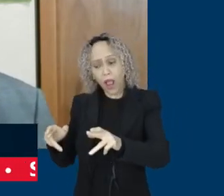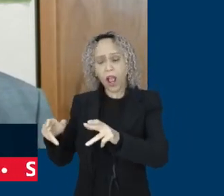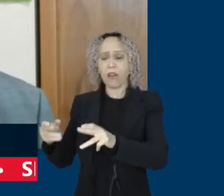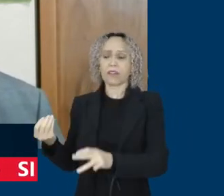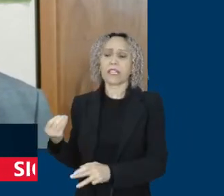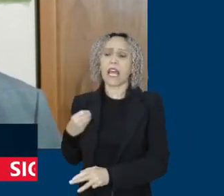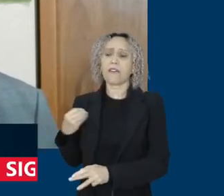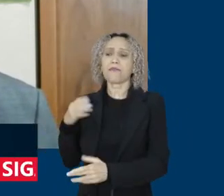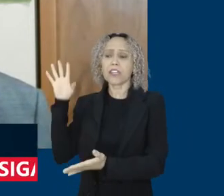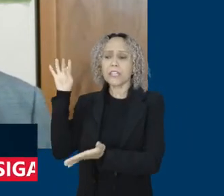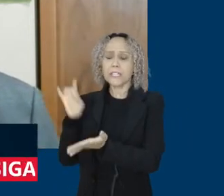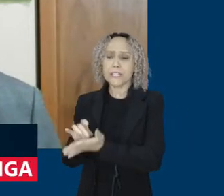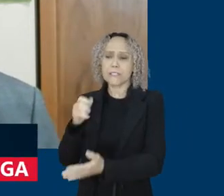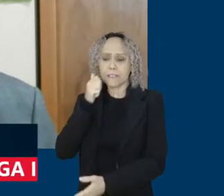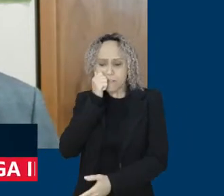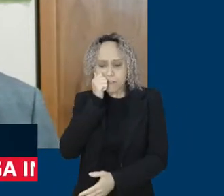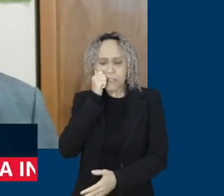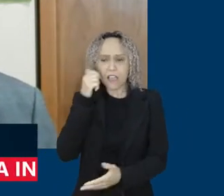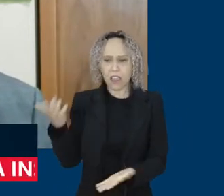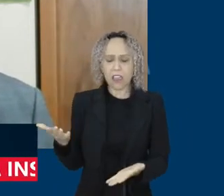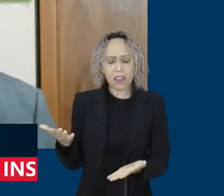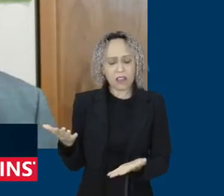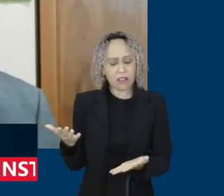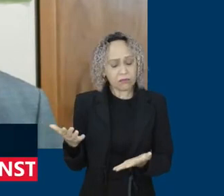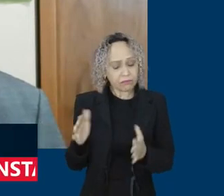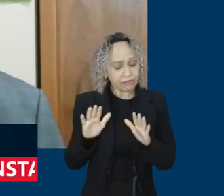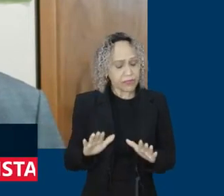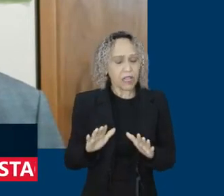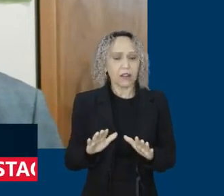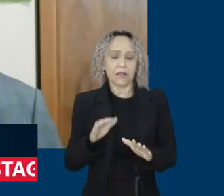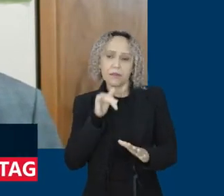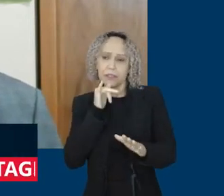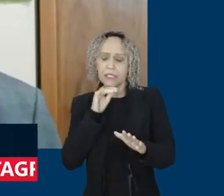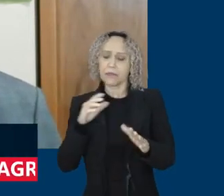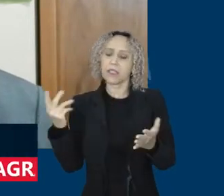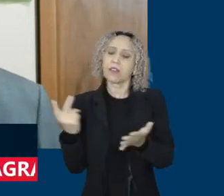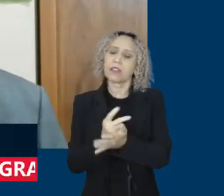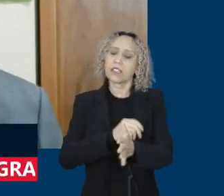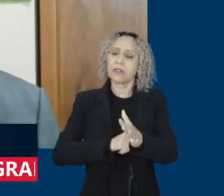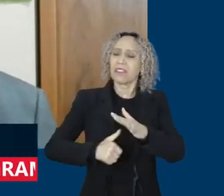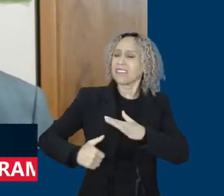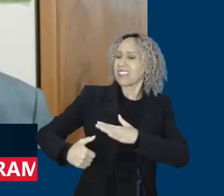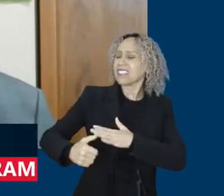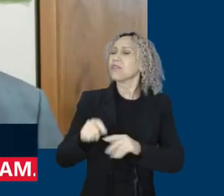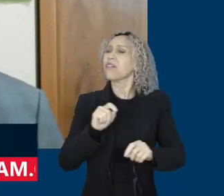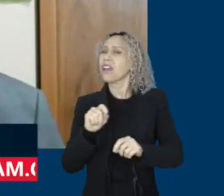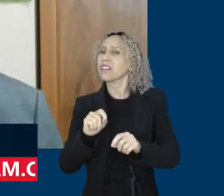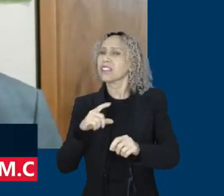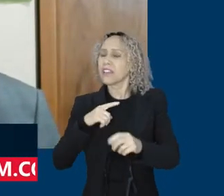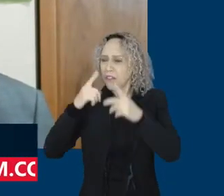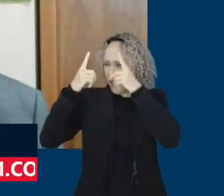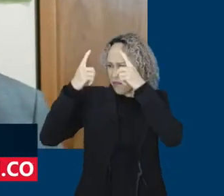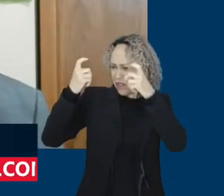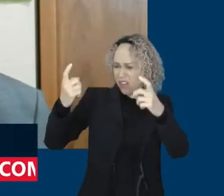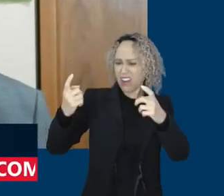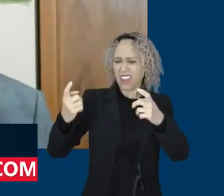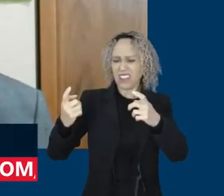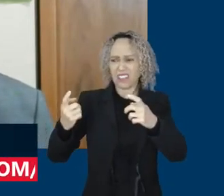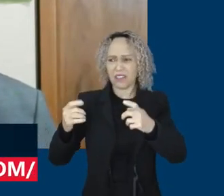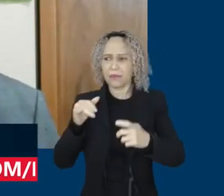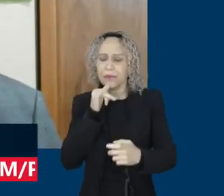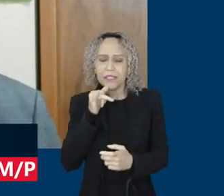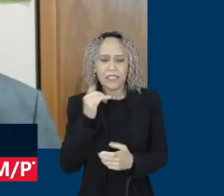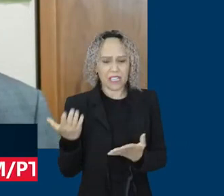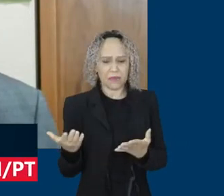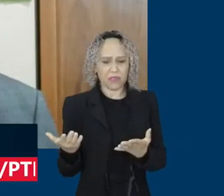news, mentiras e coisas até piores de violência contra a sociedade seja executado por bolsonaristas,